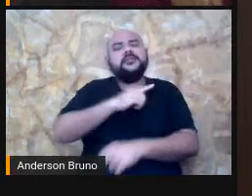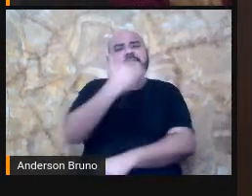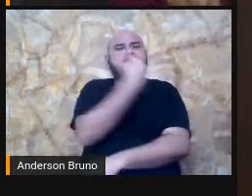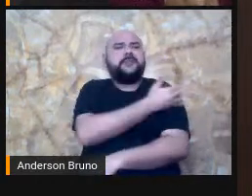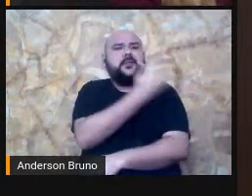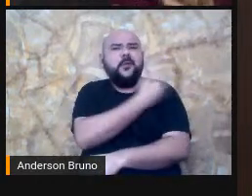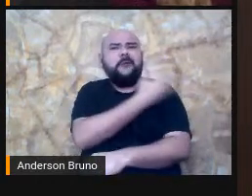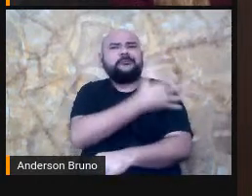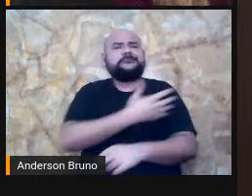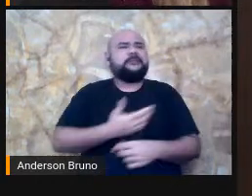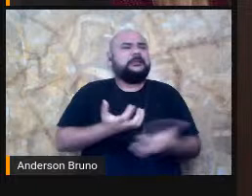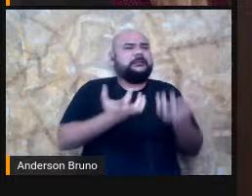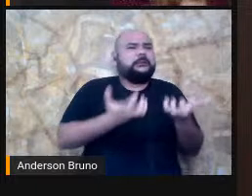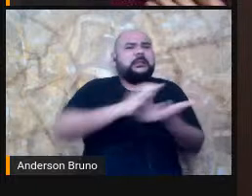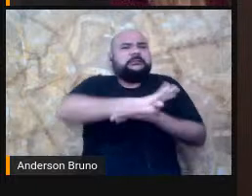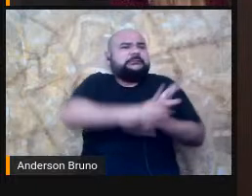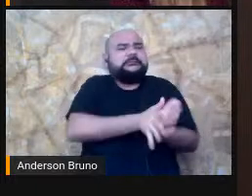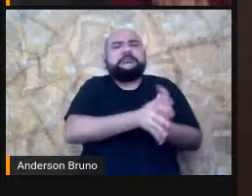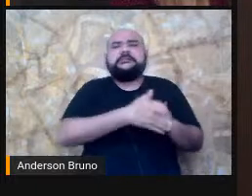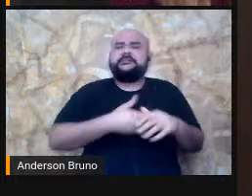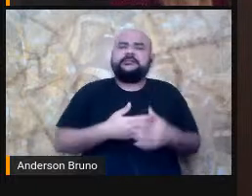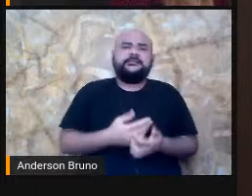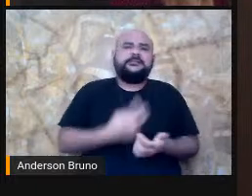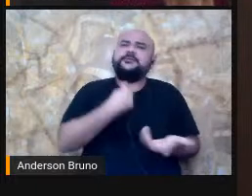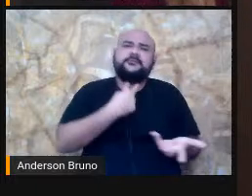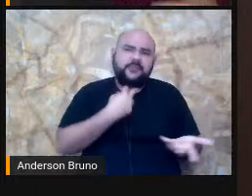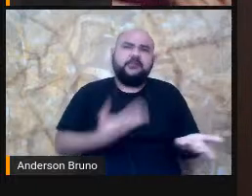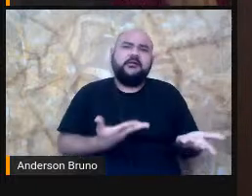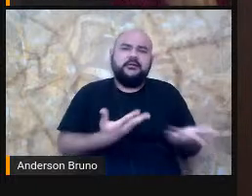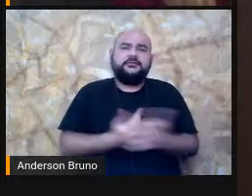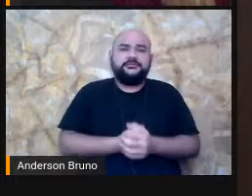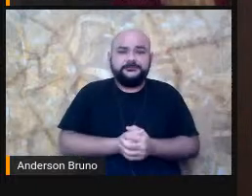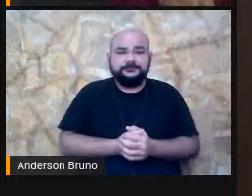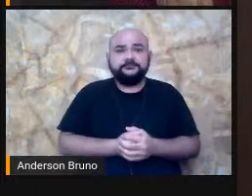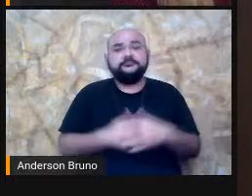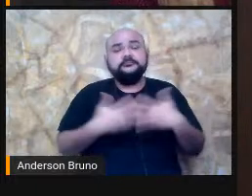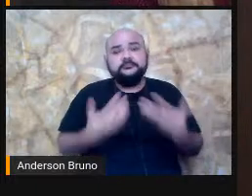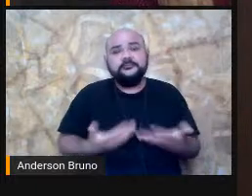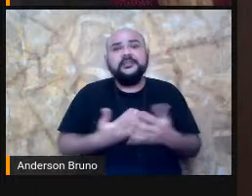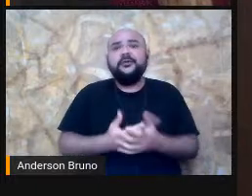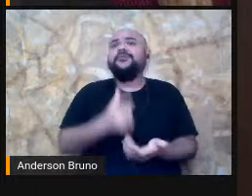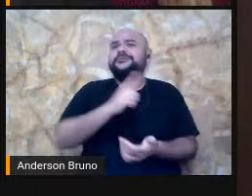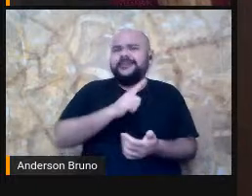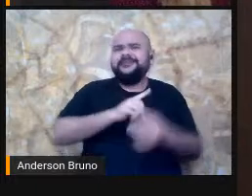deficiência como se fossem onerosas ao Estado, a gente ainda escuta muitos